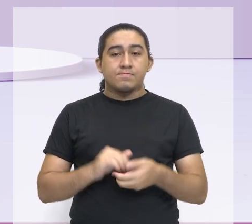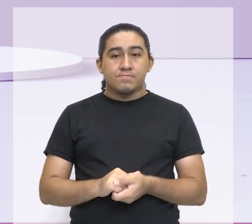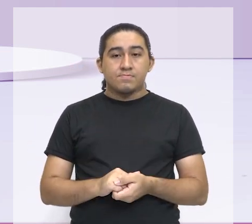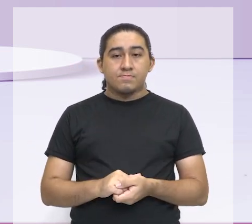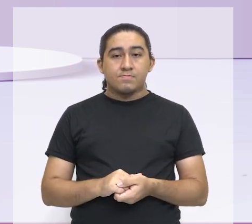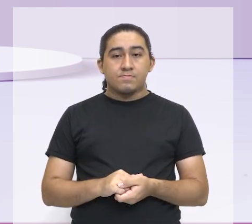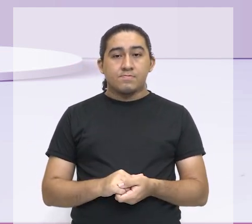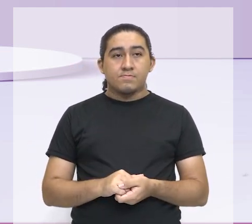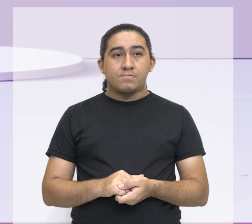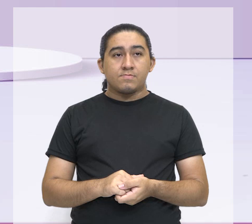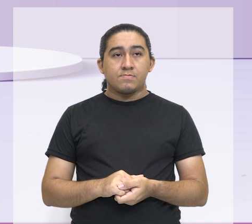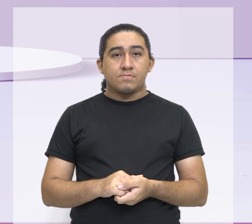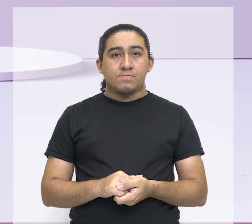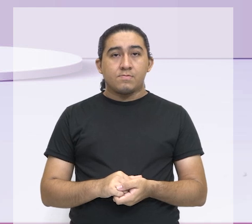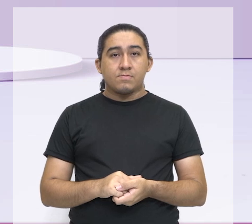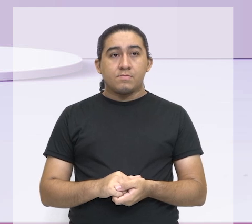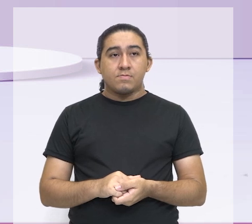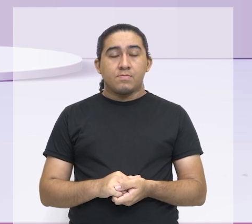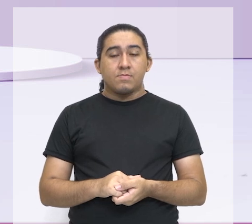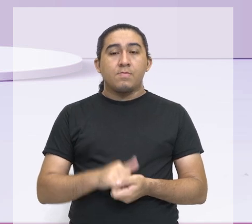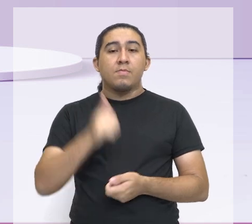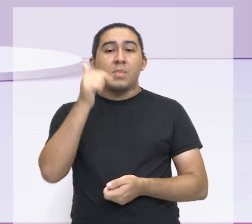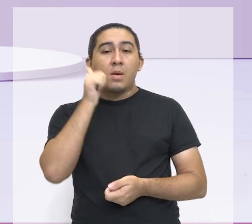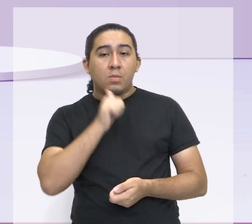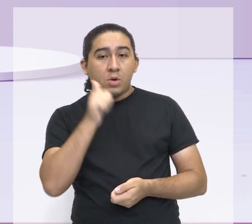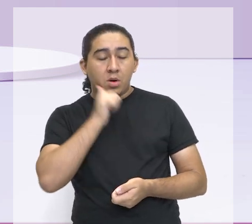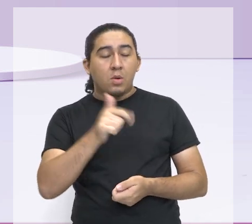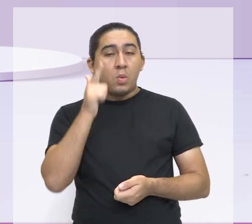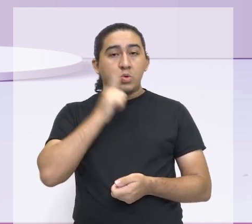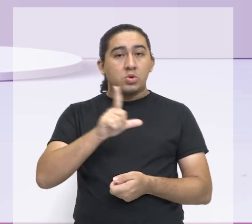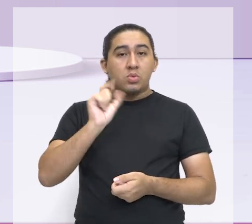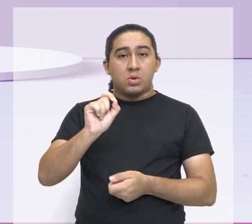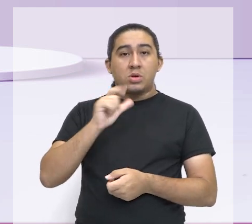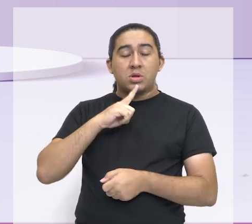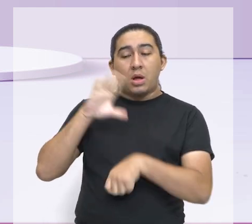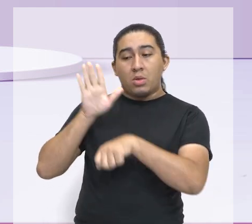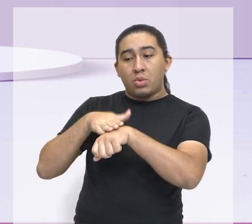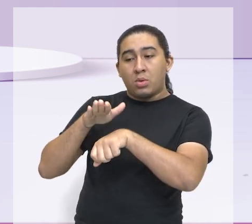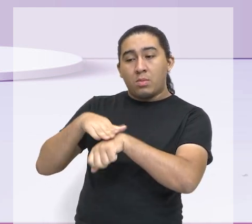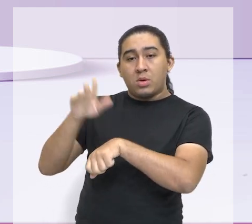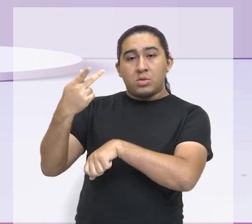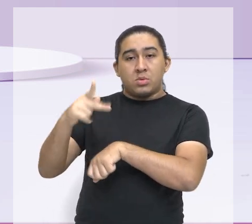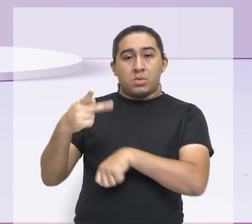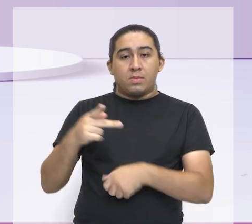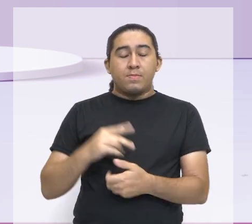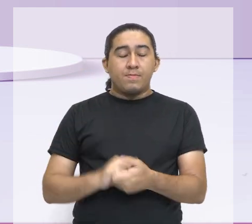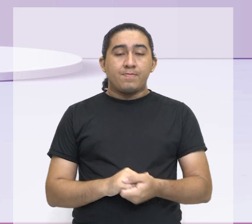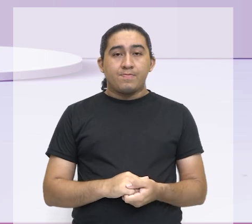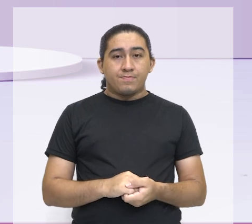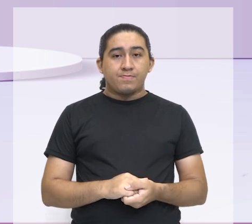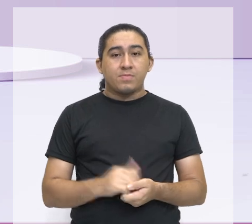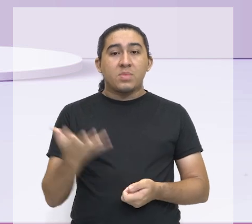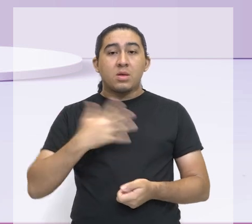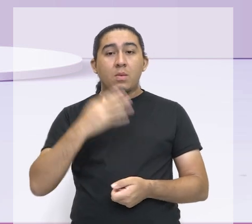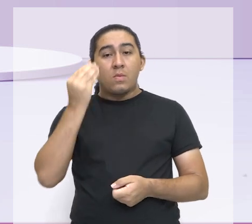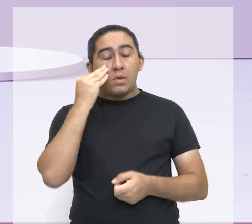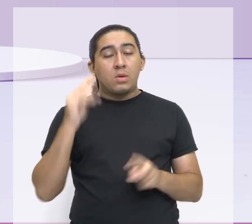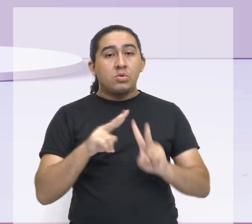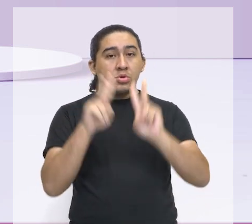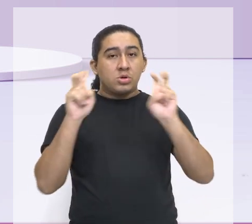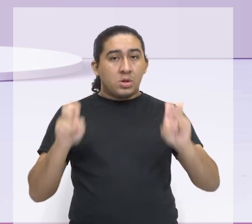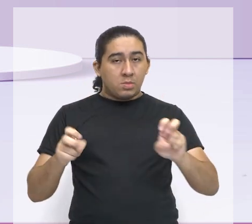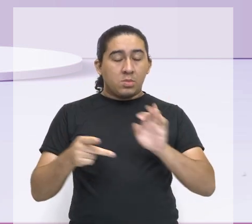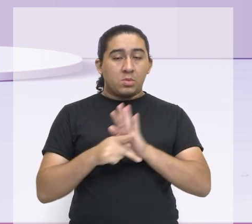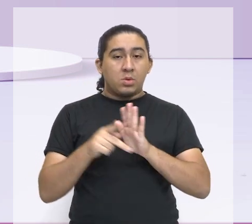em que a mulher conquistou para a sua autonomia enquanto mulher. Vamos ver um pouco aqui sobre essa